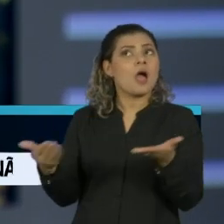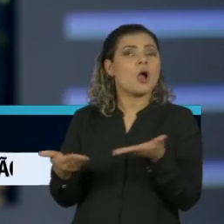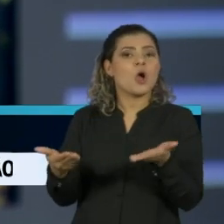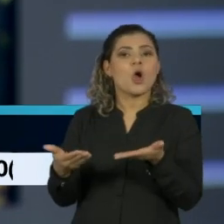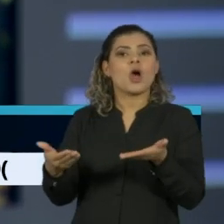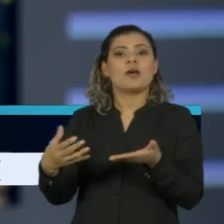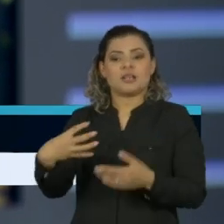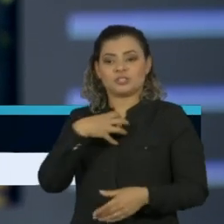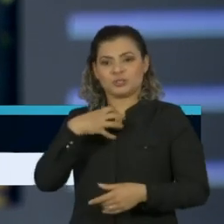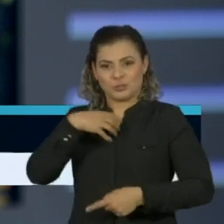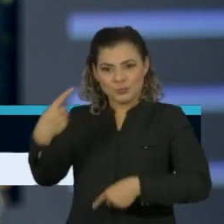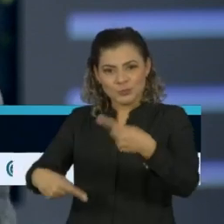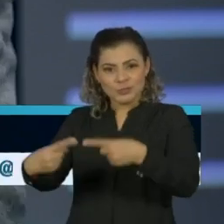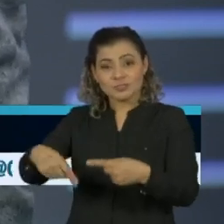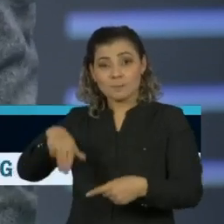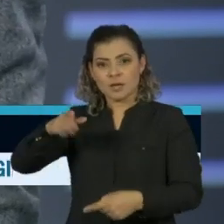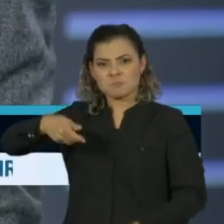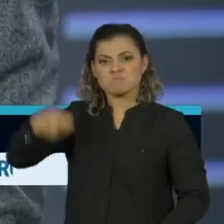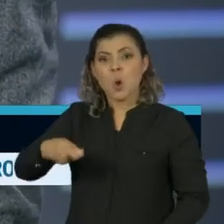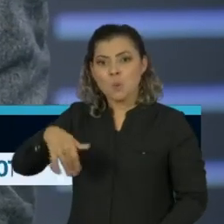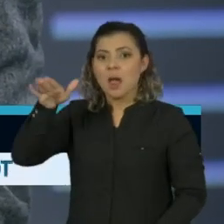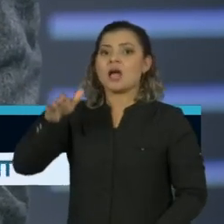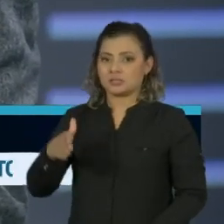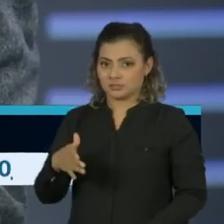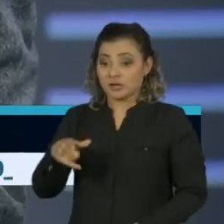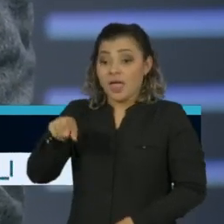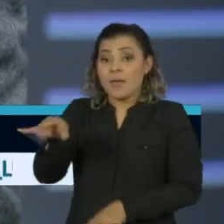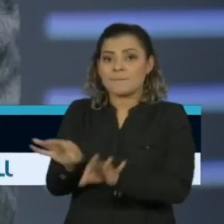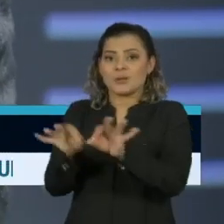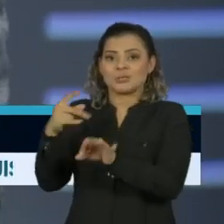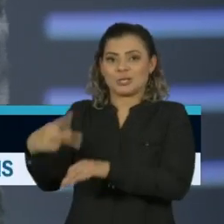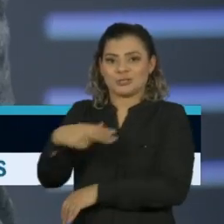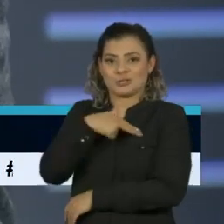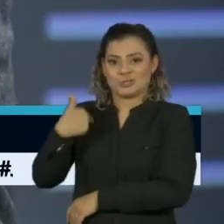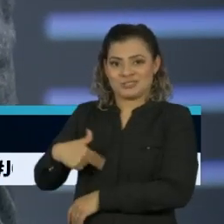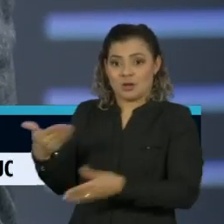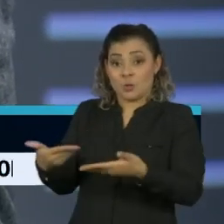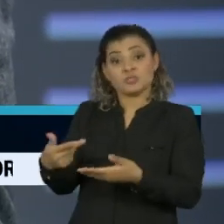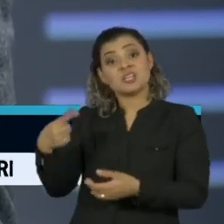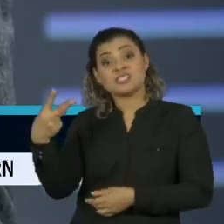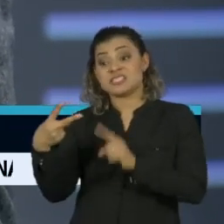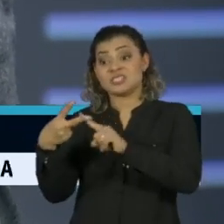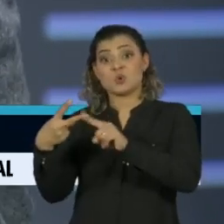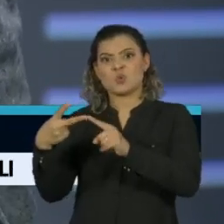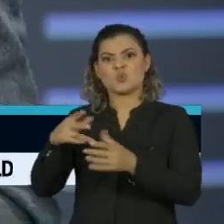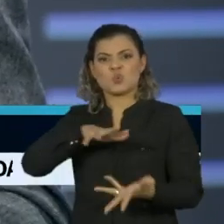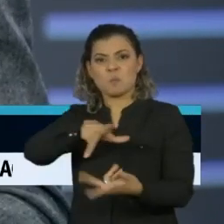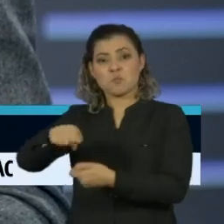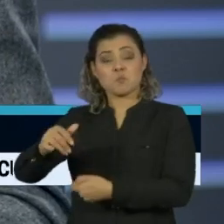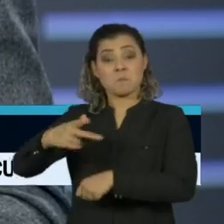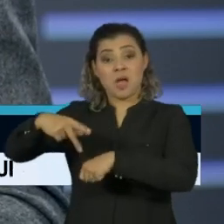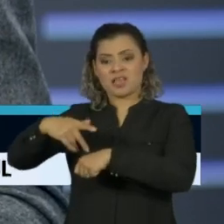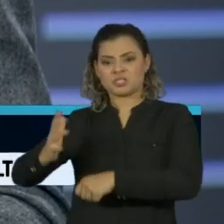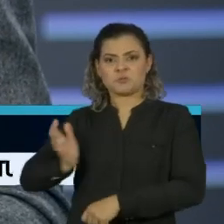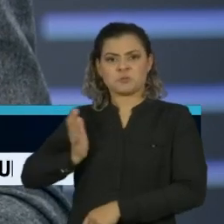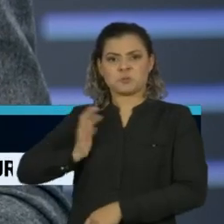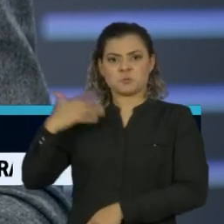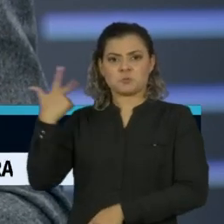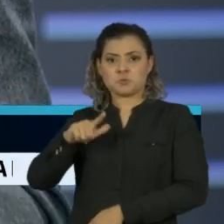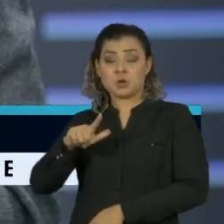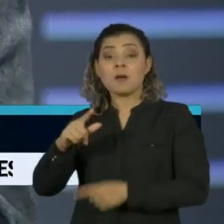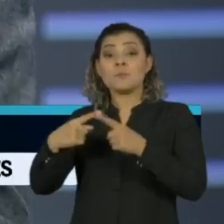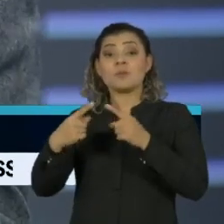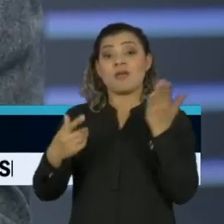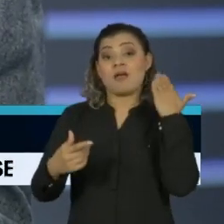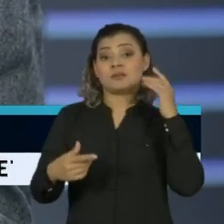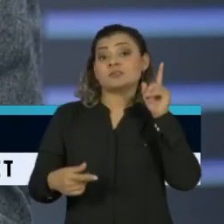geopolítica mais agressiva. Já faz parte do projeto da China hoje, já que ela é a segunda potência do mundo, ela dividia a bola com os Estados Unidos.